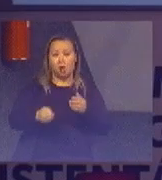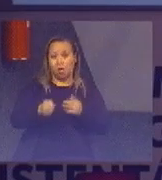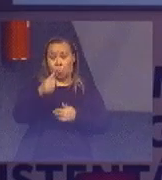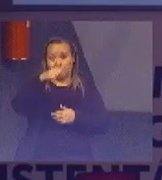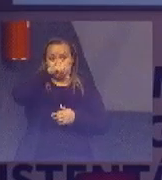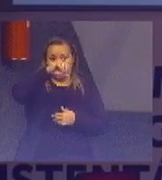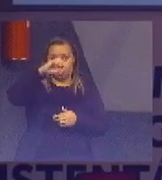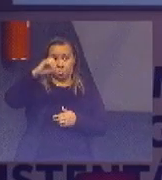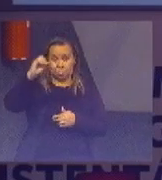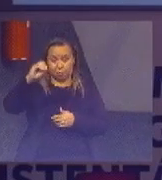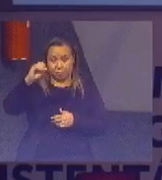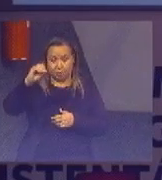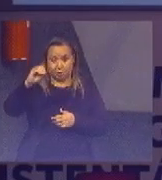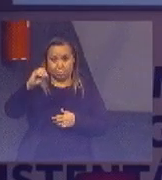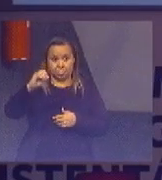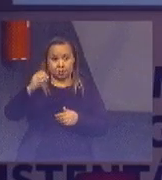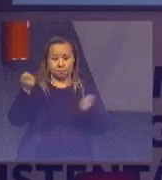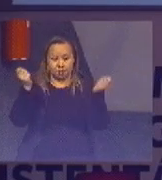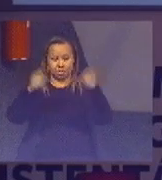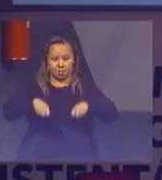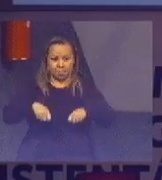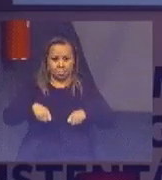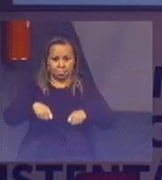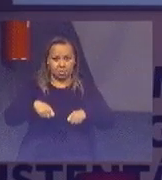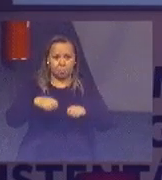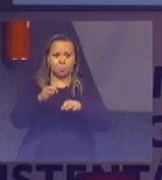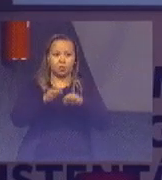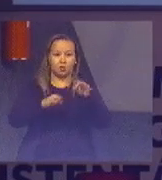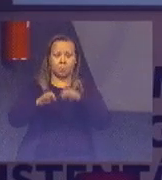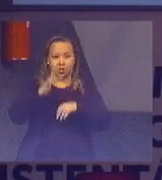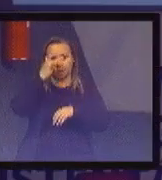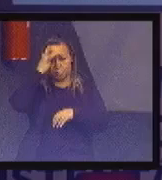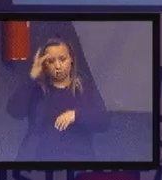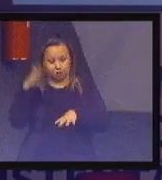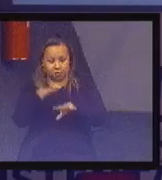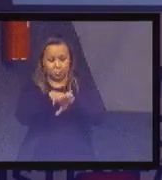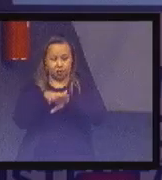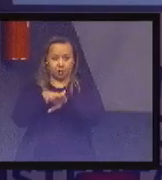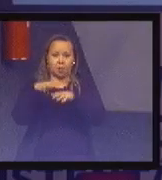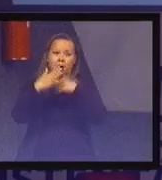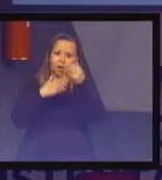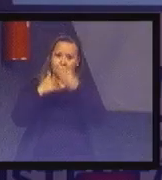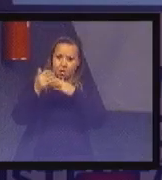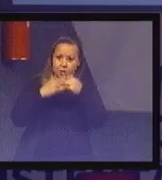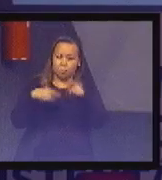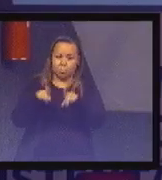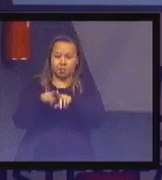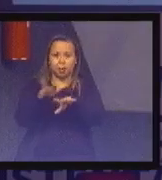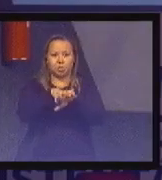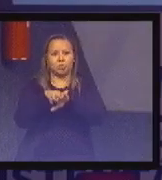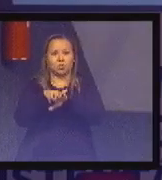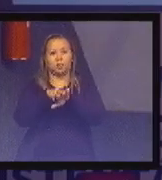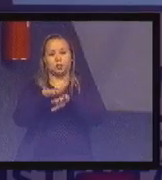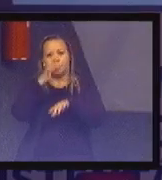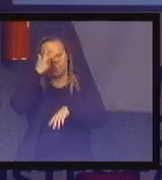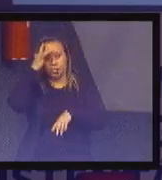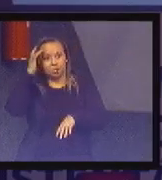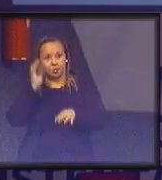capacitação ou sensibilização, e quase 1.000 ações de inclusão realizadas no Poder Judiciário no último ano.